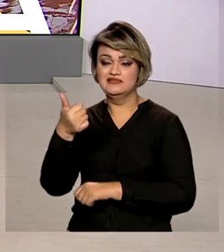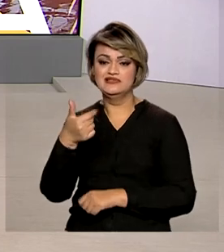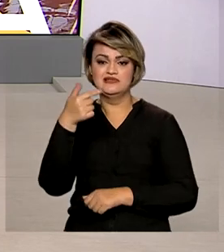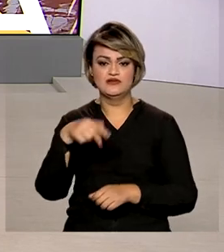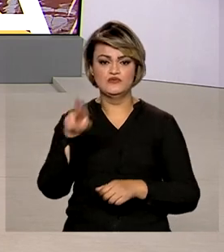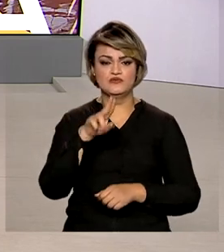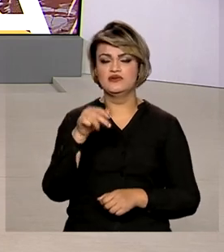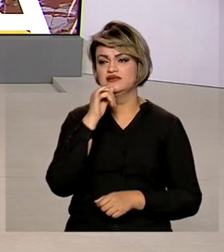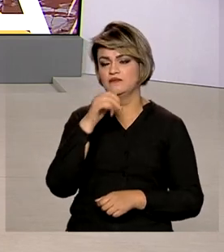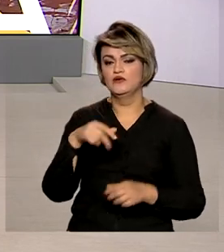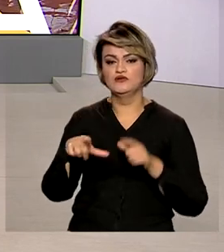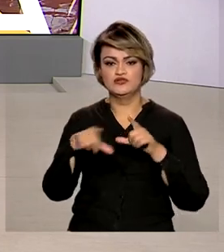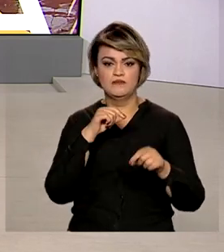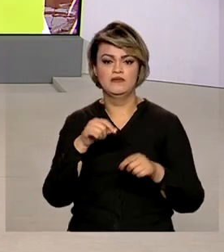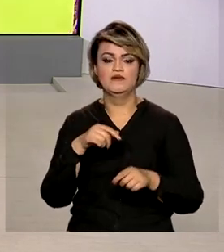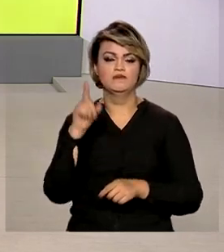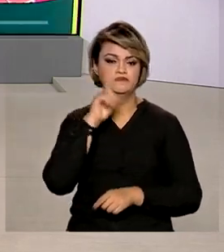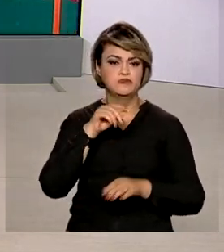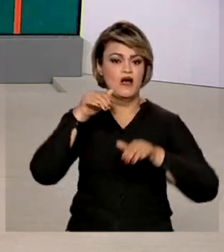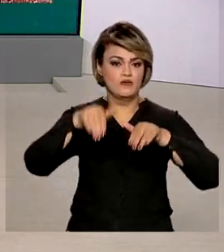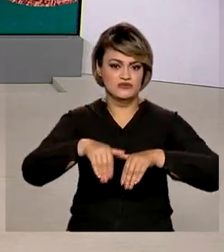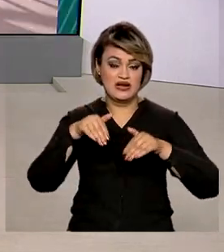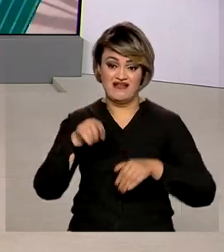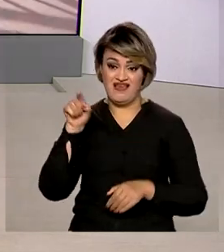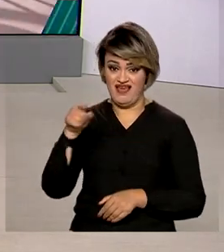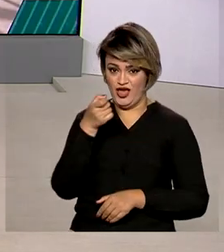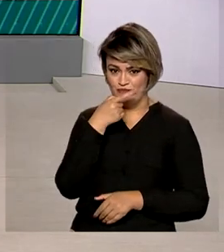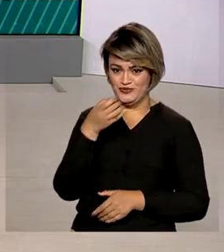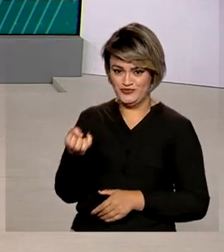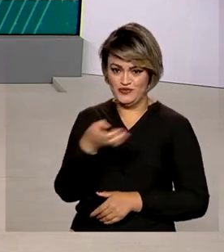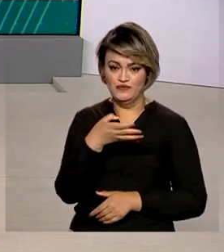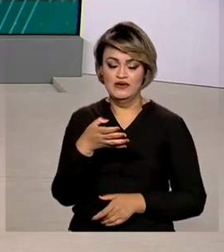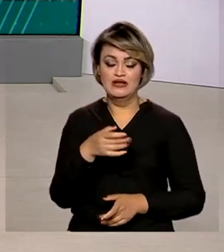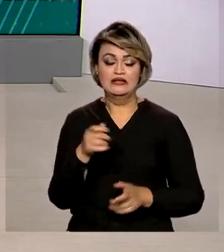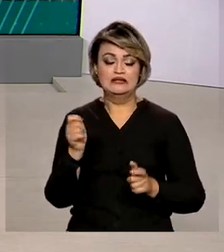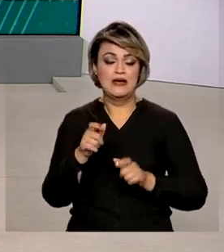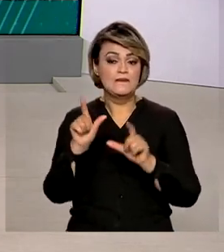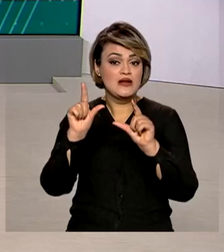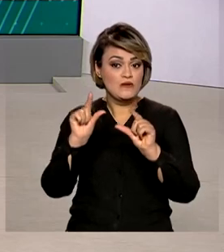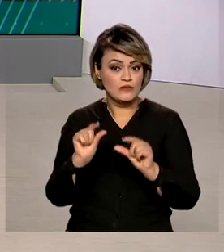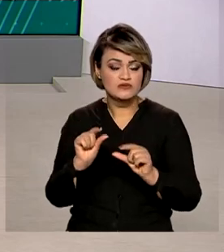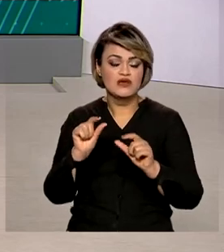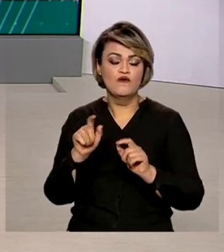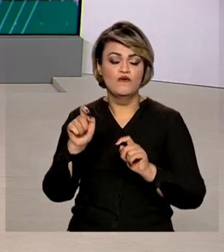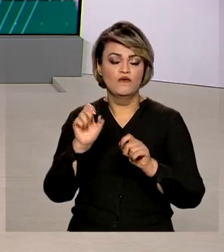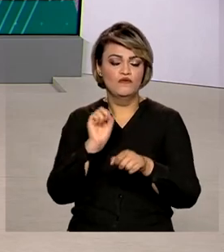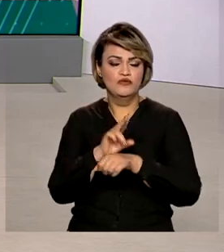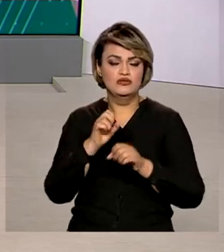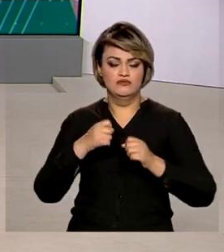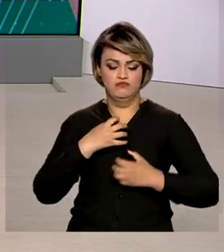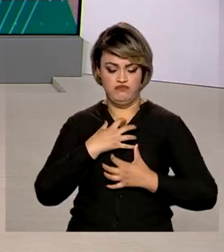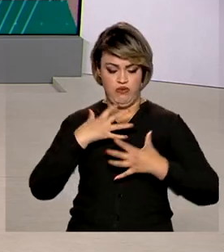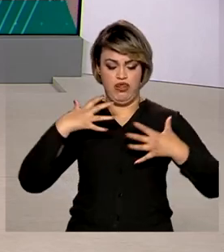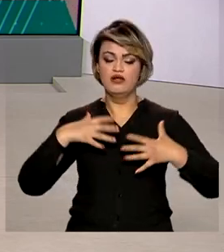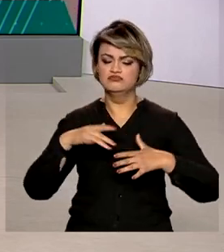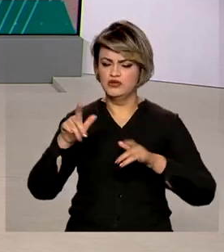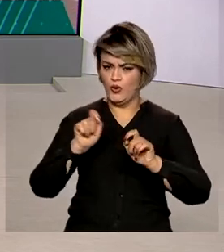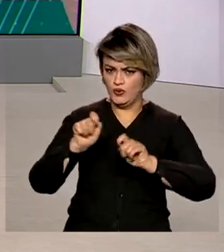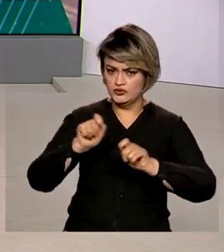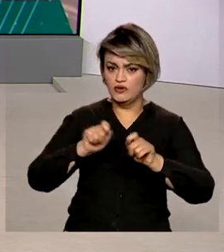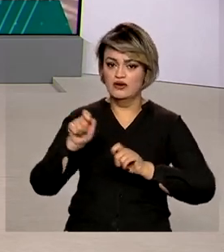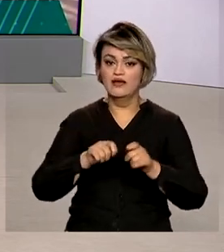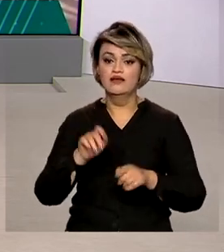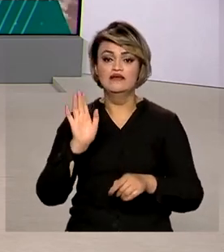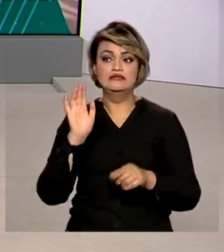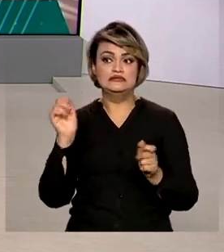como Japão, Estados Unidos e Austrália, o monopiravir reduz as chances do vírus se multiplicar no organismo e contribui